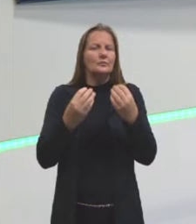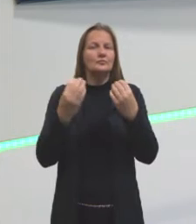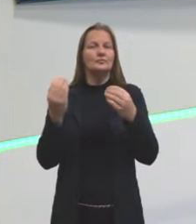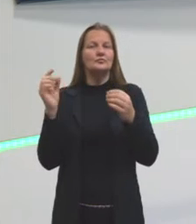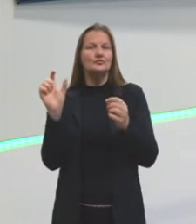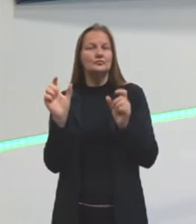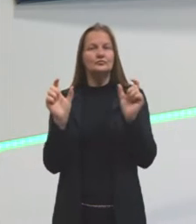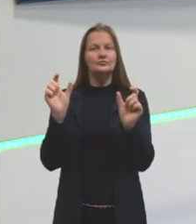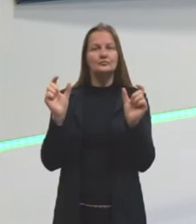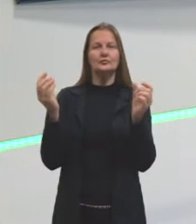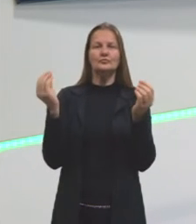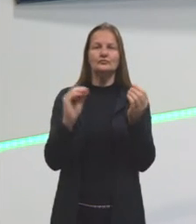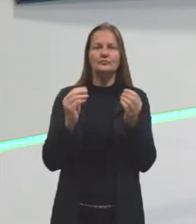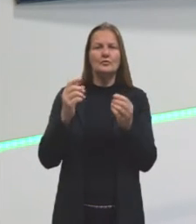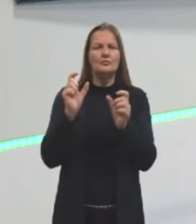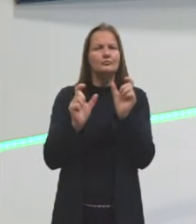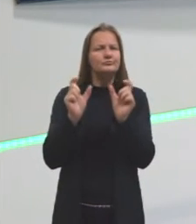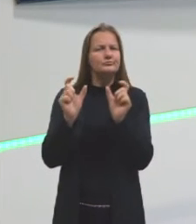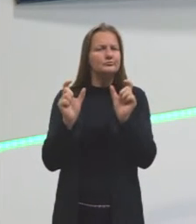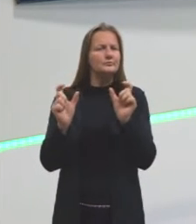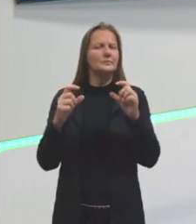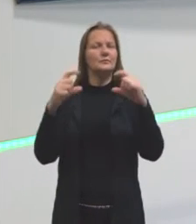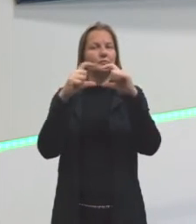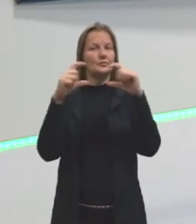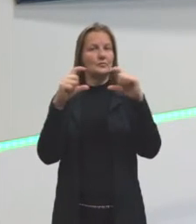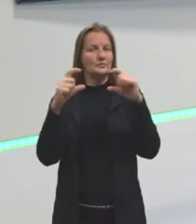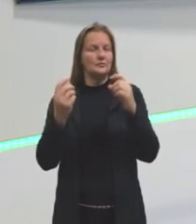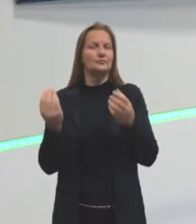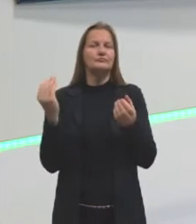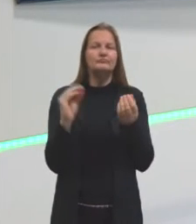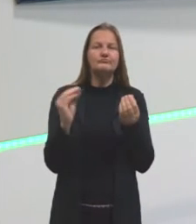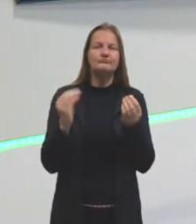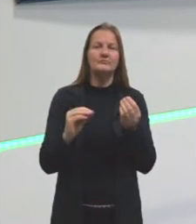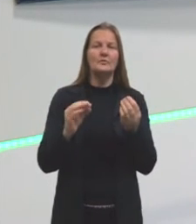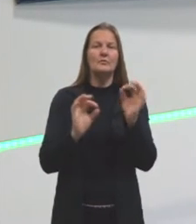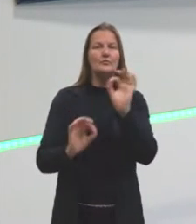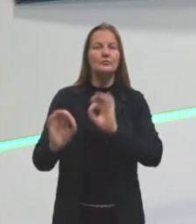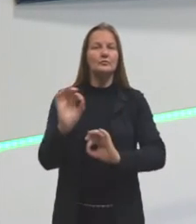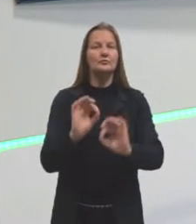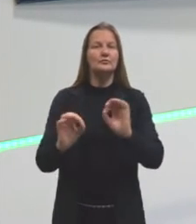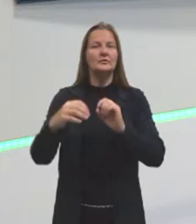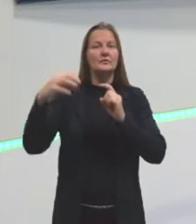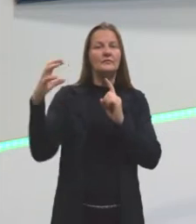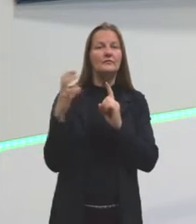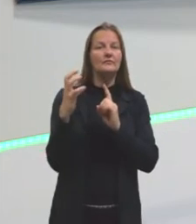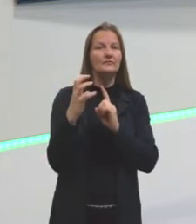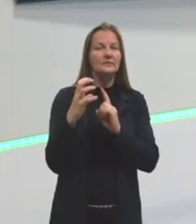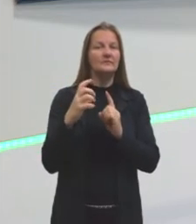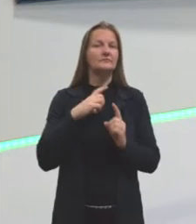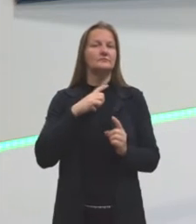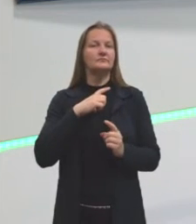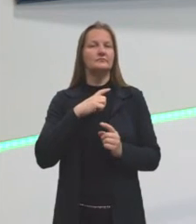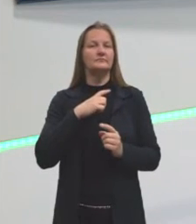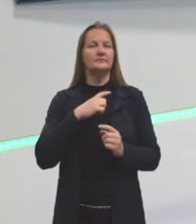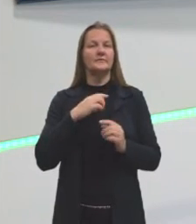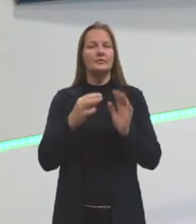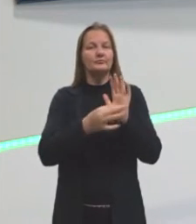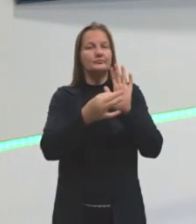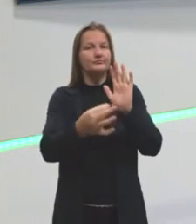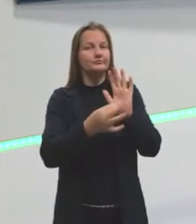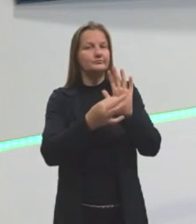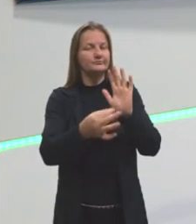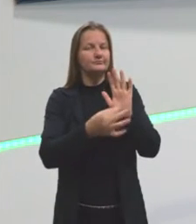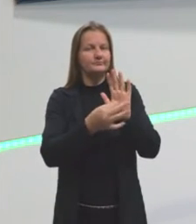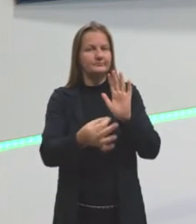elementos que a gente trabalhou, esses termos de oração que a gente trabalhou, como é que eles influenciavam na argumentação.